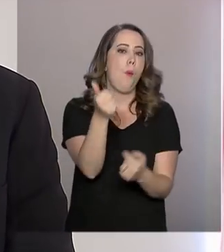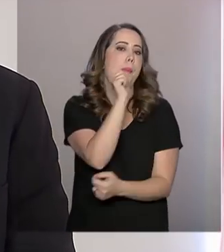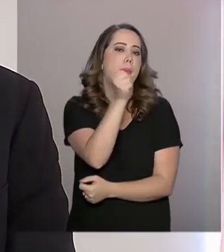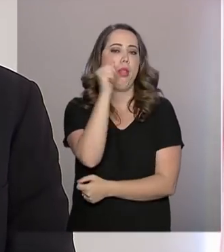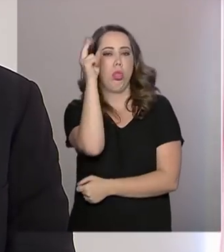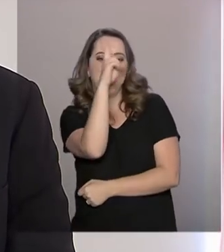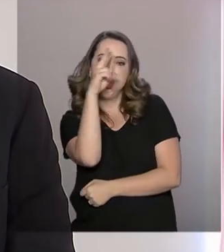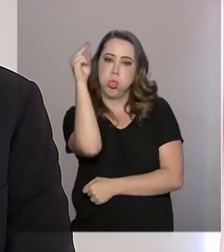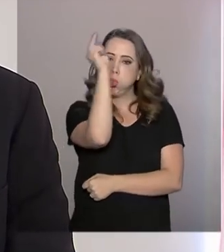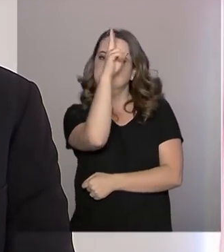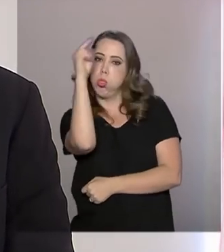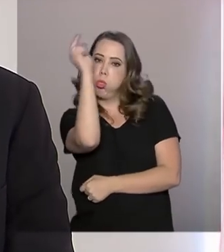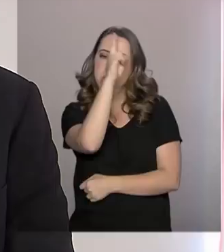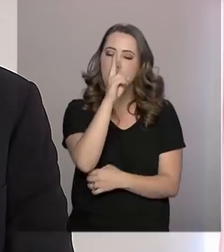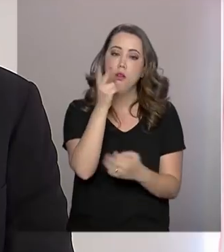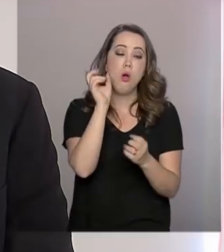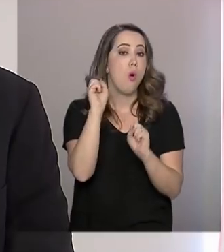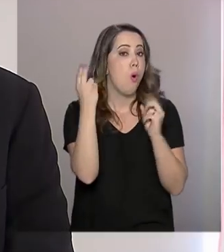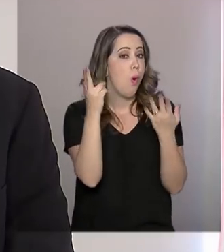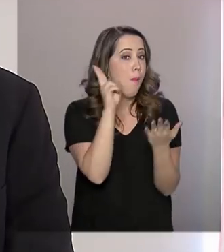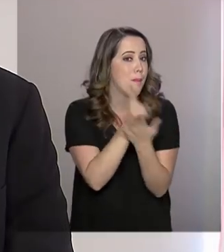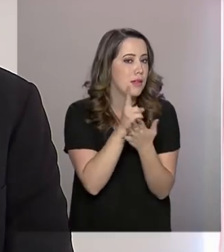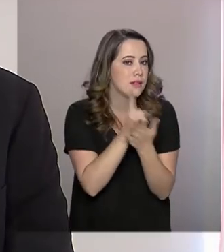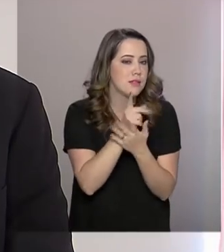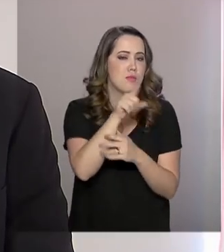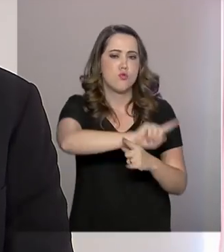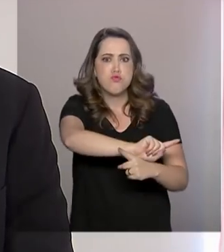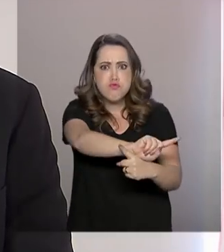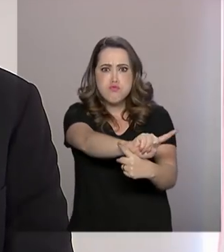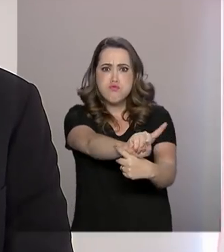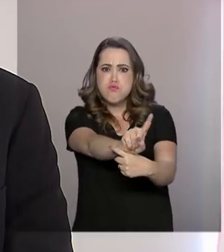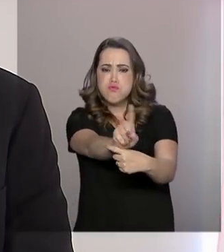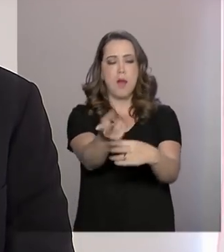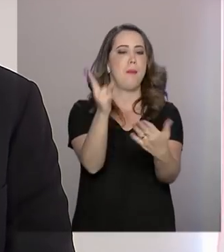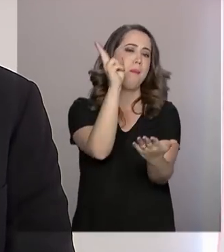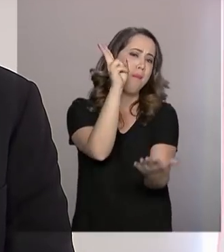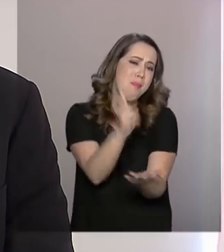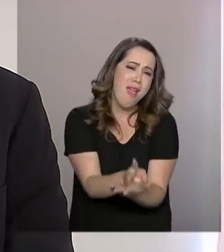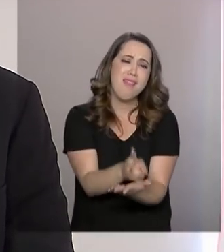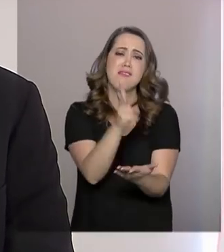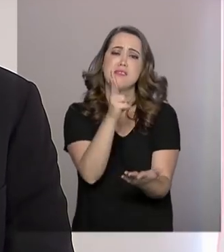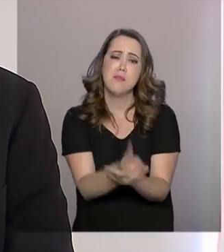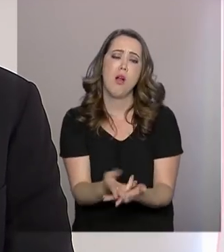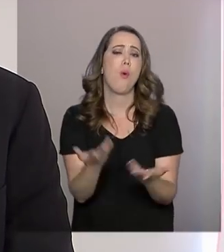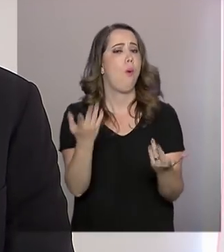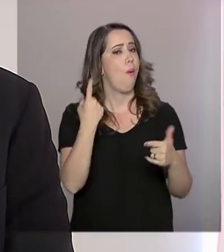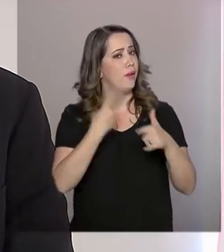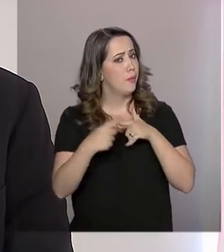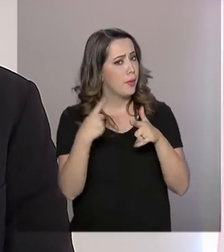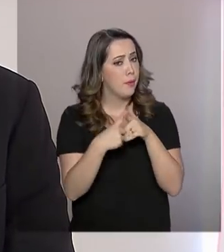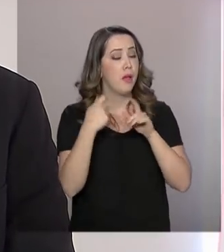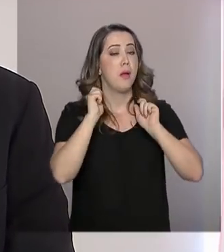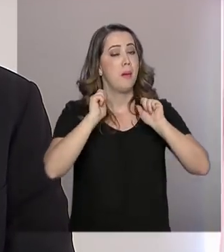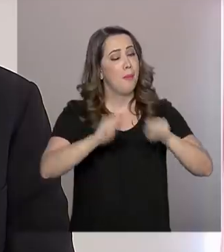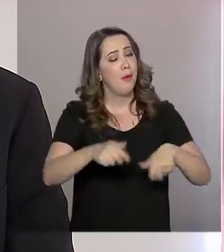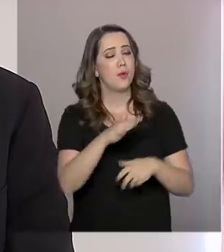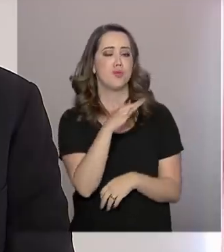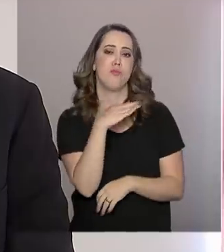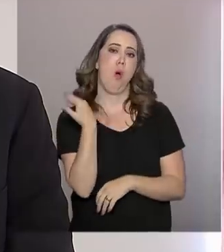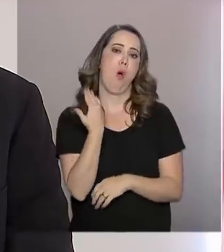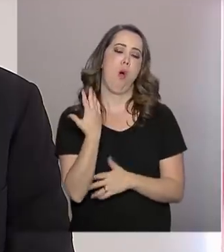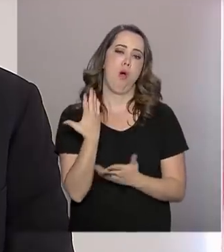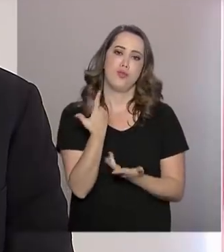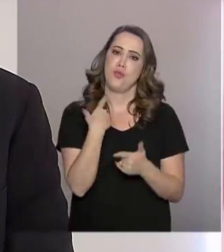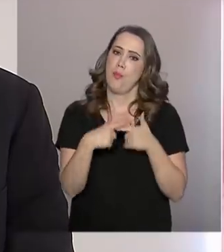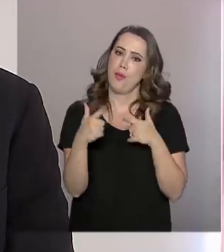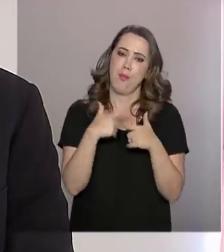ou mesmo aquelas que atingem velocidades exageradas durante a condução do veículo. É um fator que causa mortes e traz sequelas